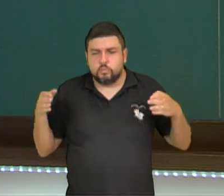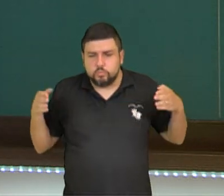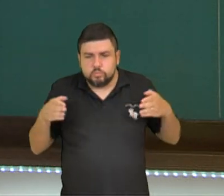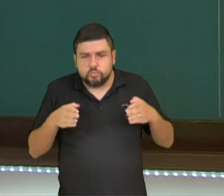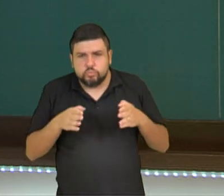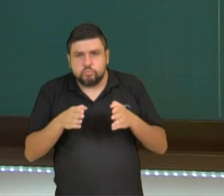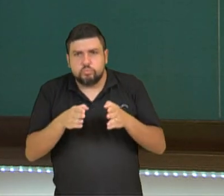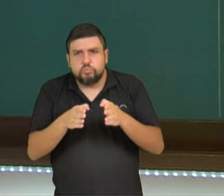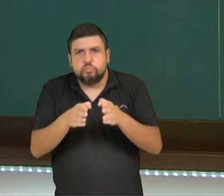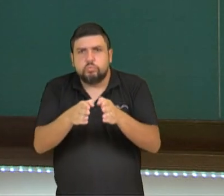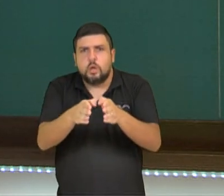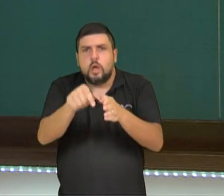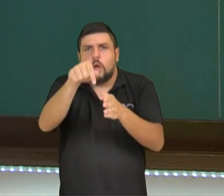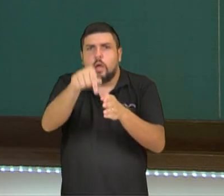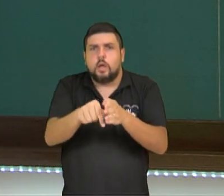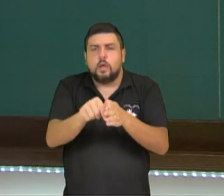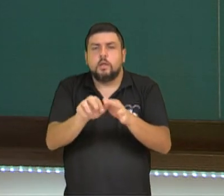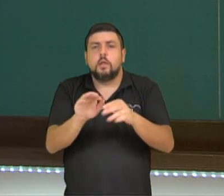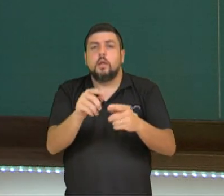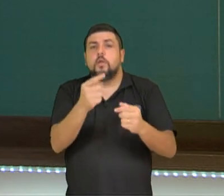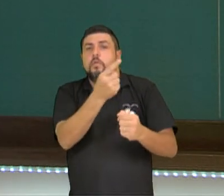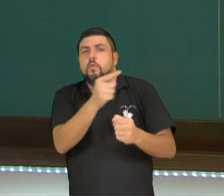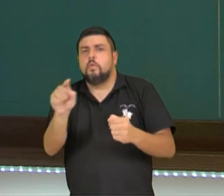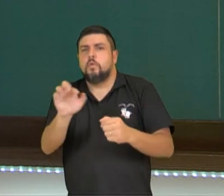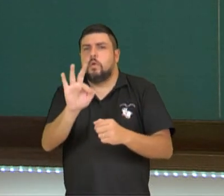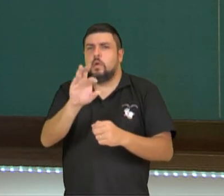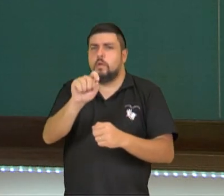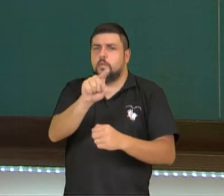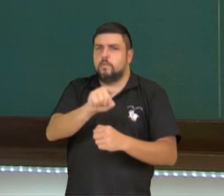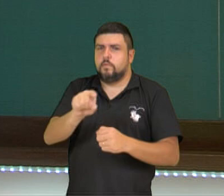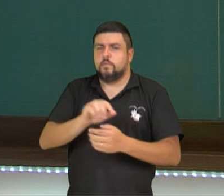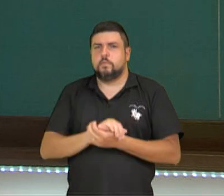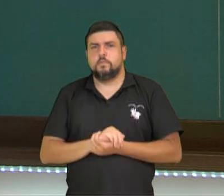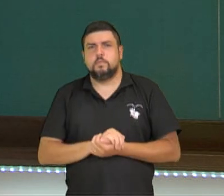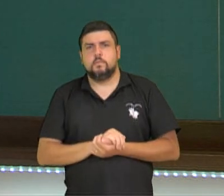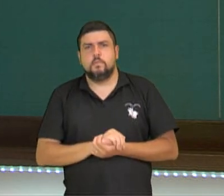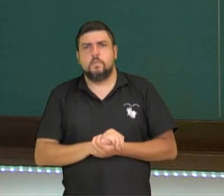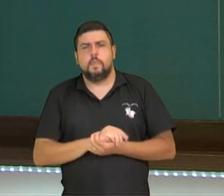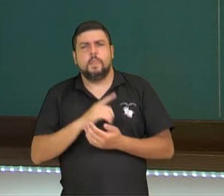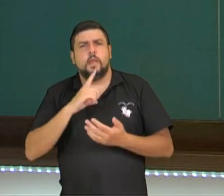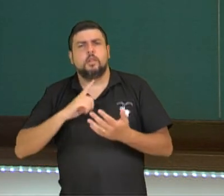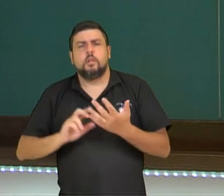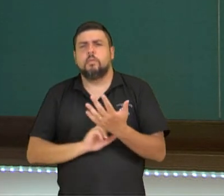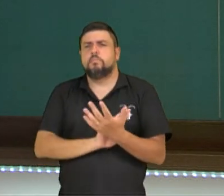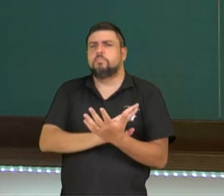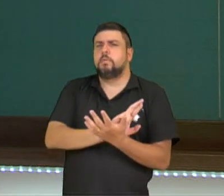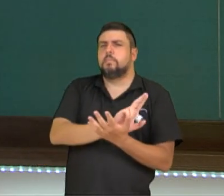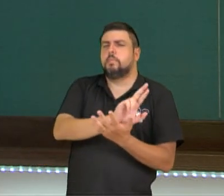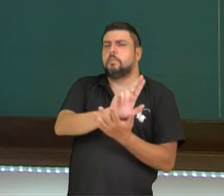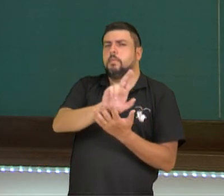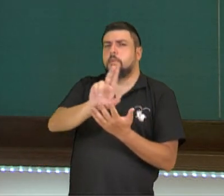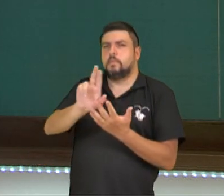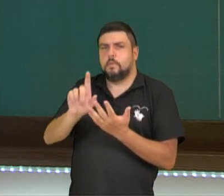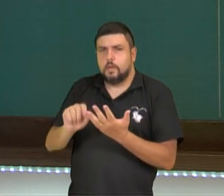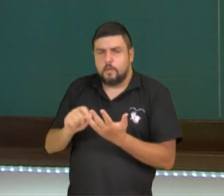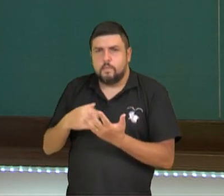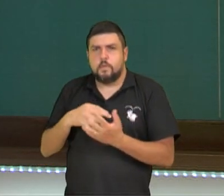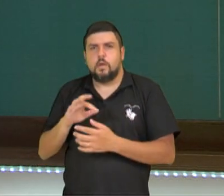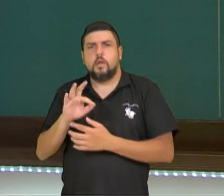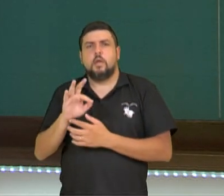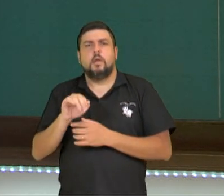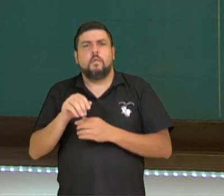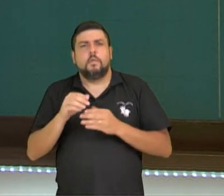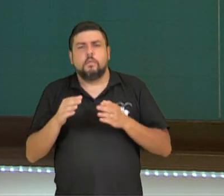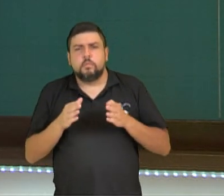desta bacia hidrográfica aqui. Temos outras como a do Tibagi, das Cinzas, do Piquiri, que são também